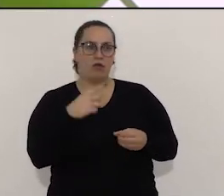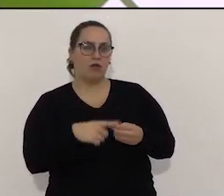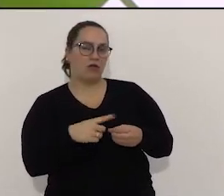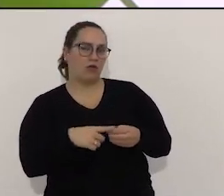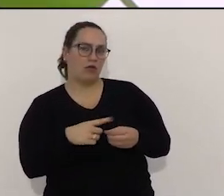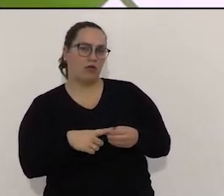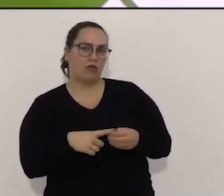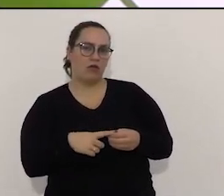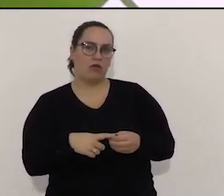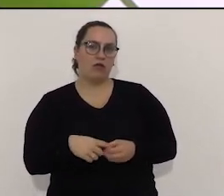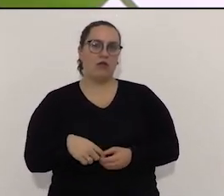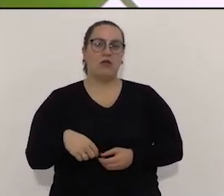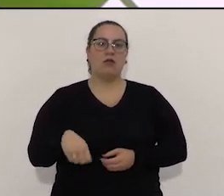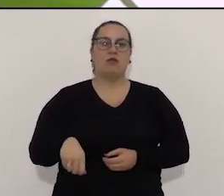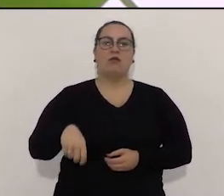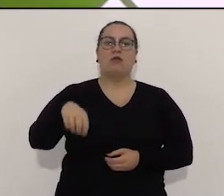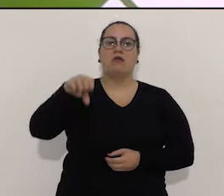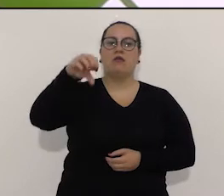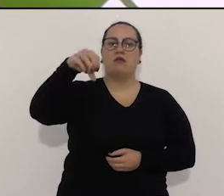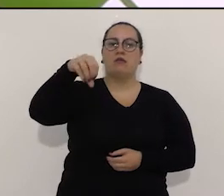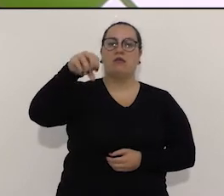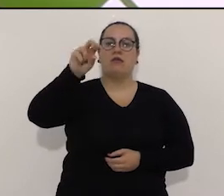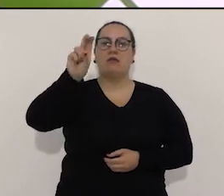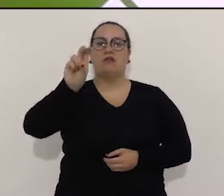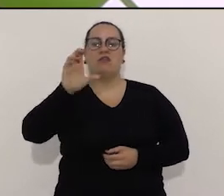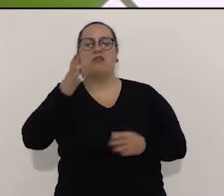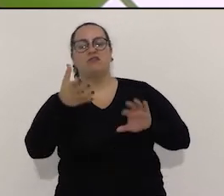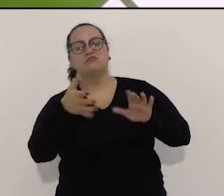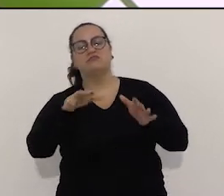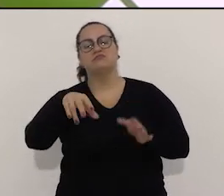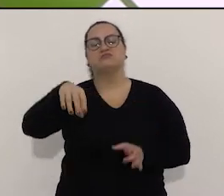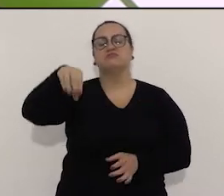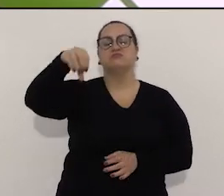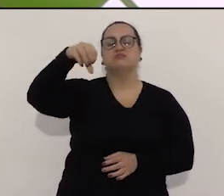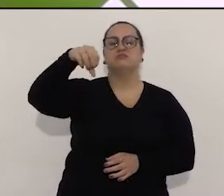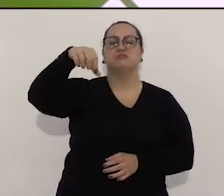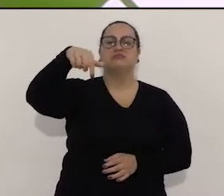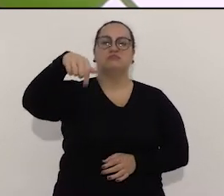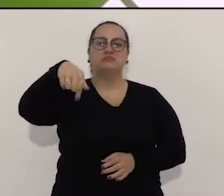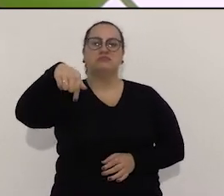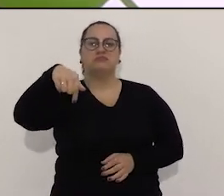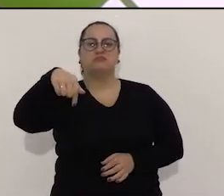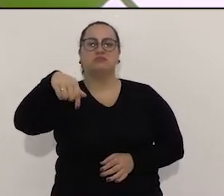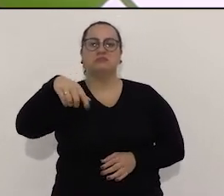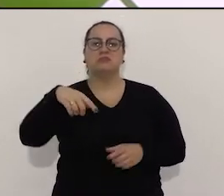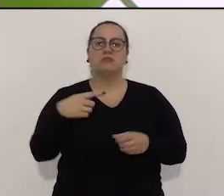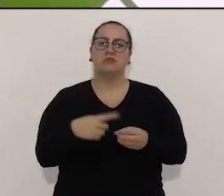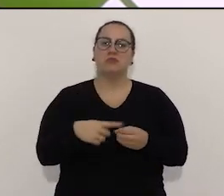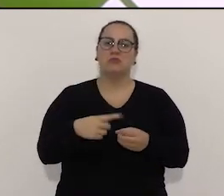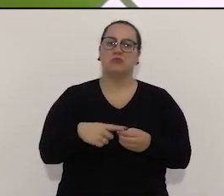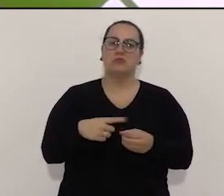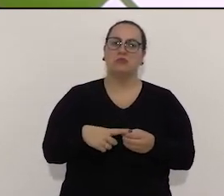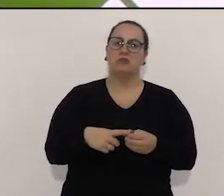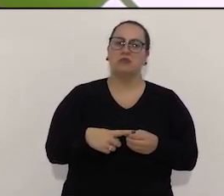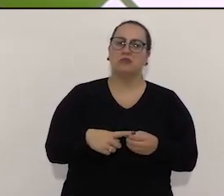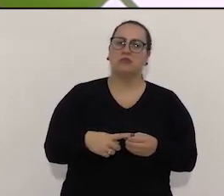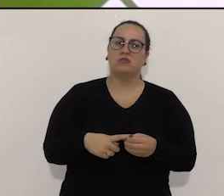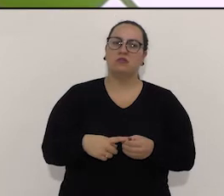95, 97 mil habitantes, você tem uma máquina pública em torno de 3 mil funcionários,